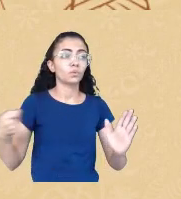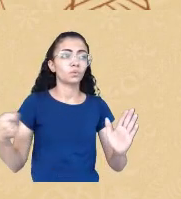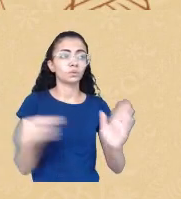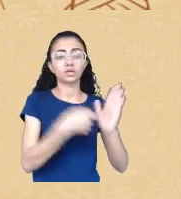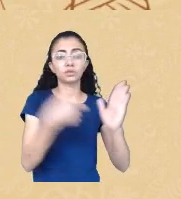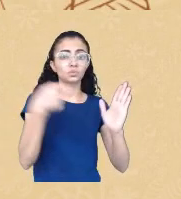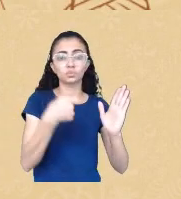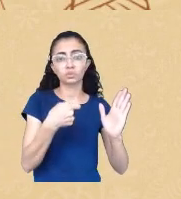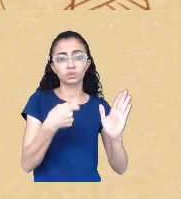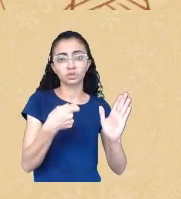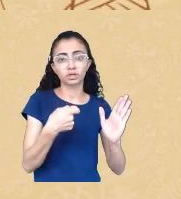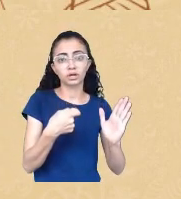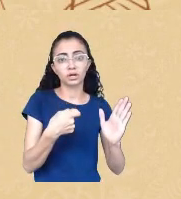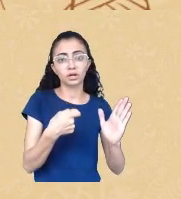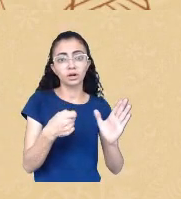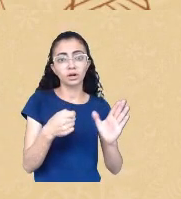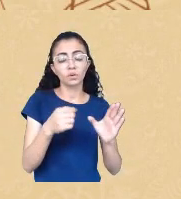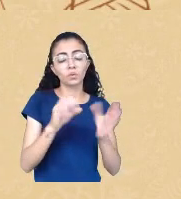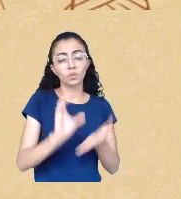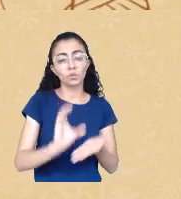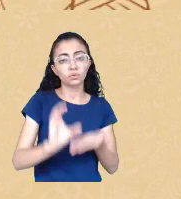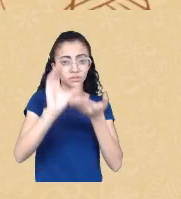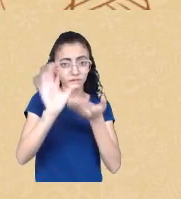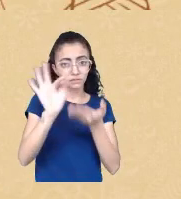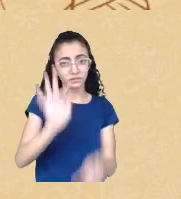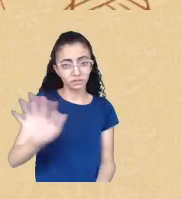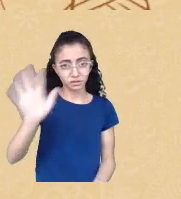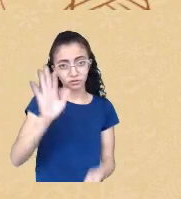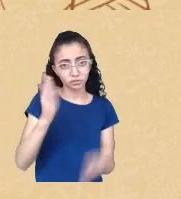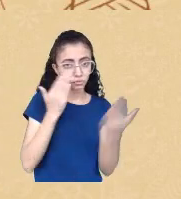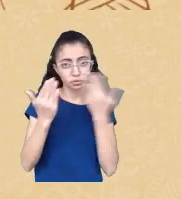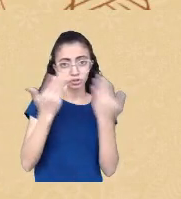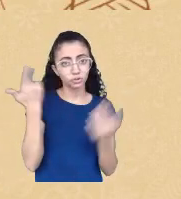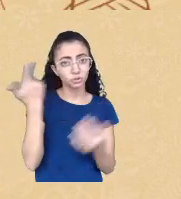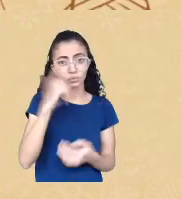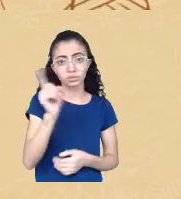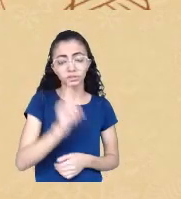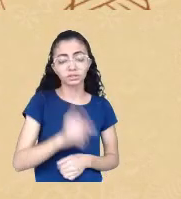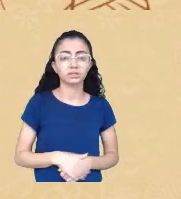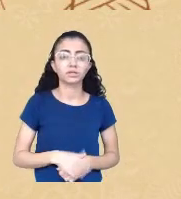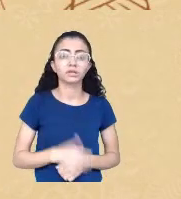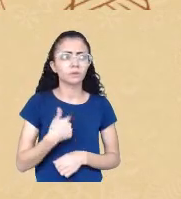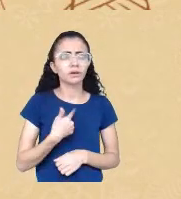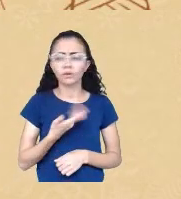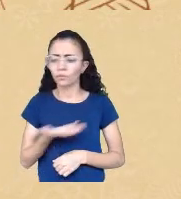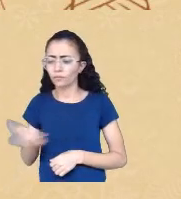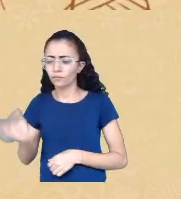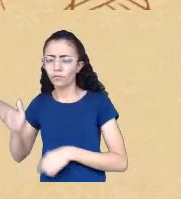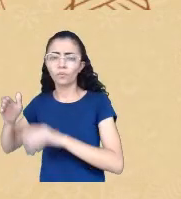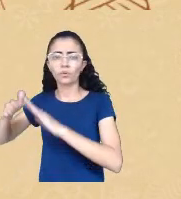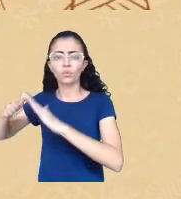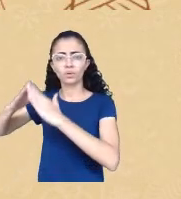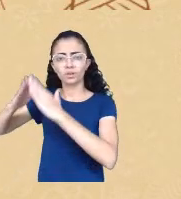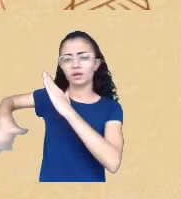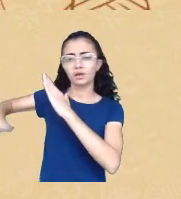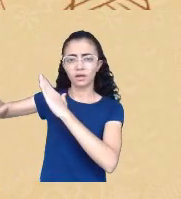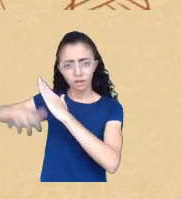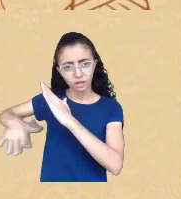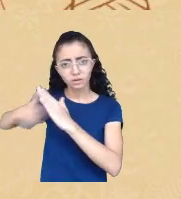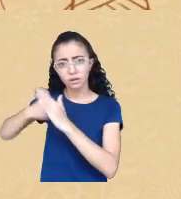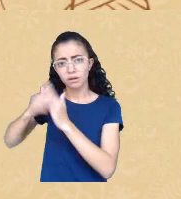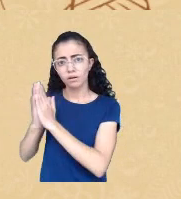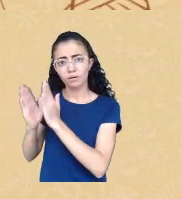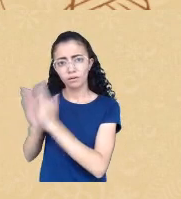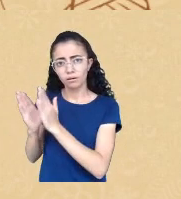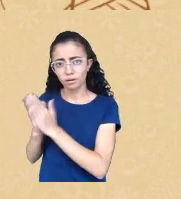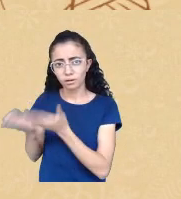psicologia porque rezar eu rezo no meu terreiro eu não fui procurar uma profissional da psicologia para ela dizer